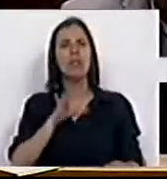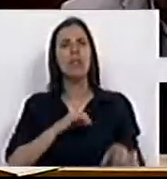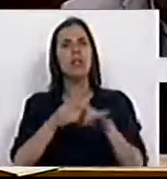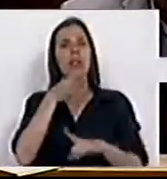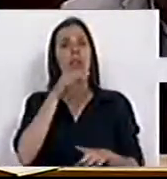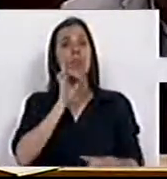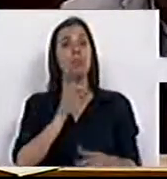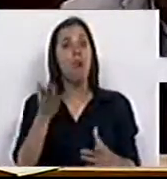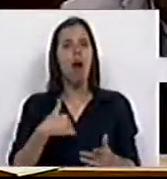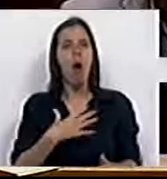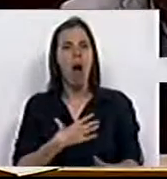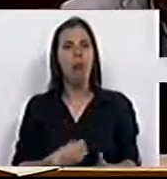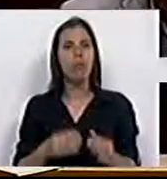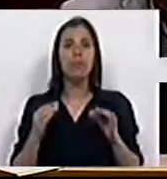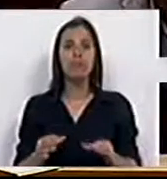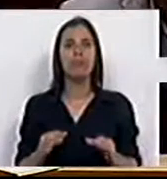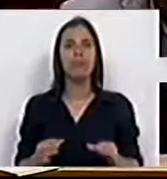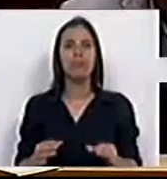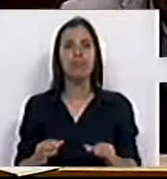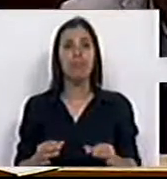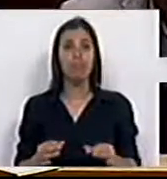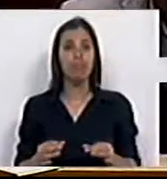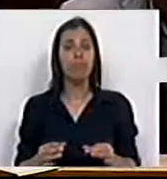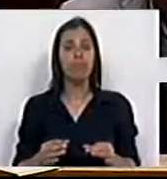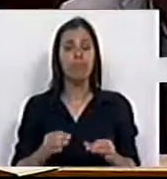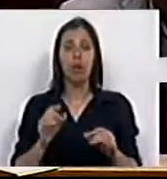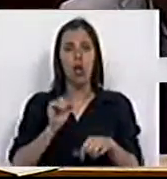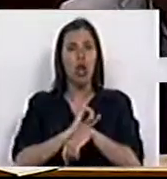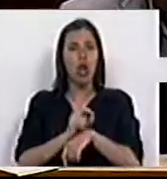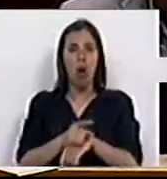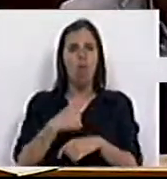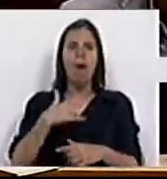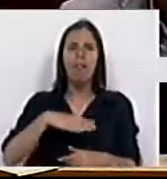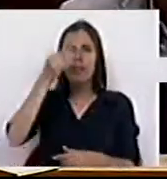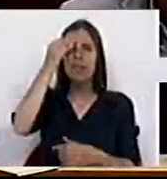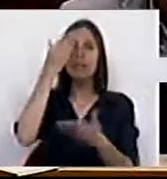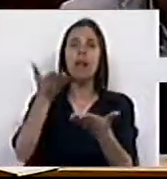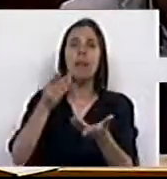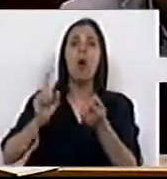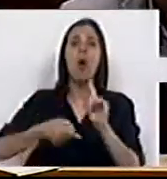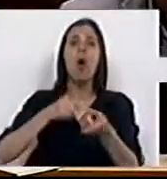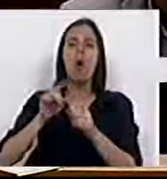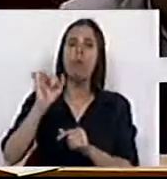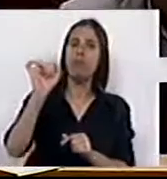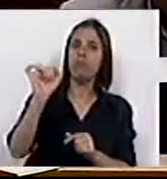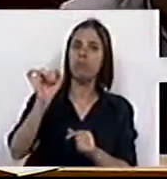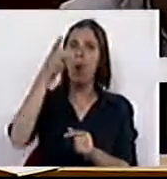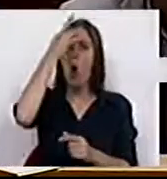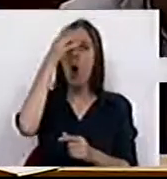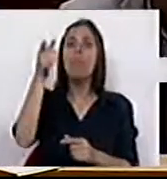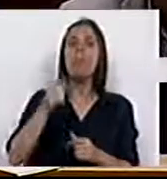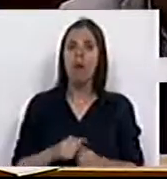Sra. Deputada, eu gostaria à partida e à cabeça de saber qual será a sua